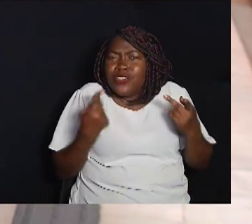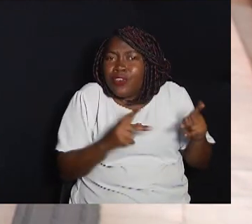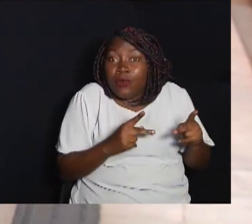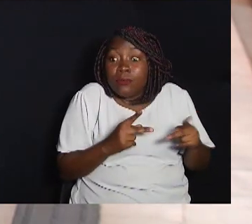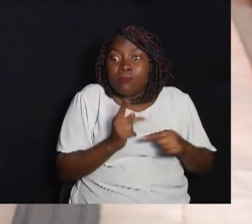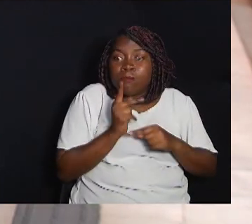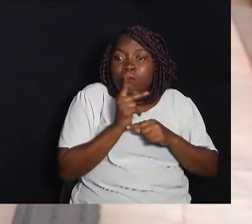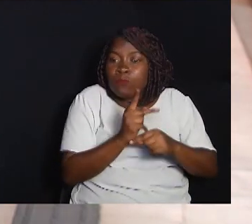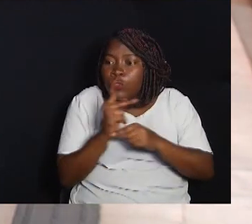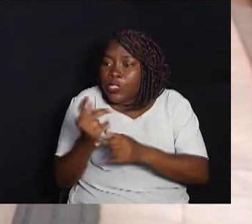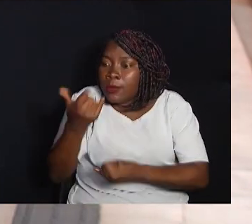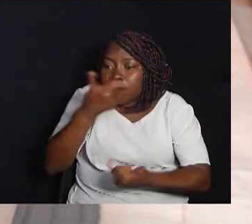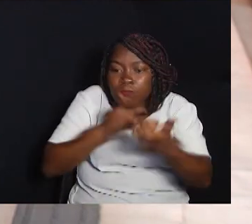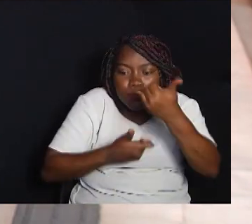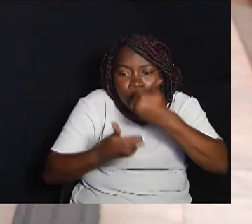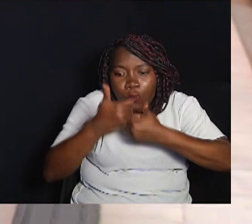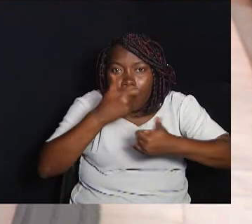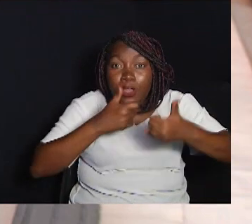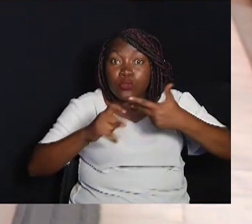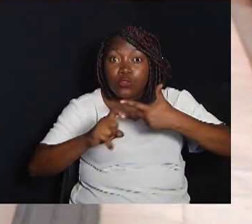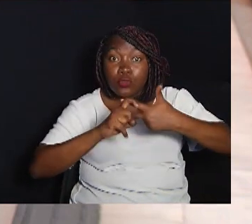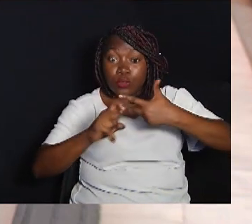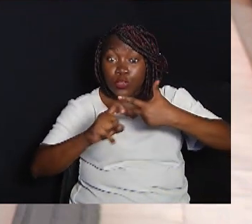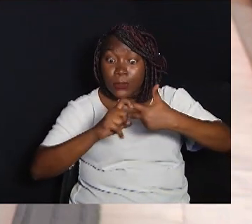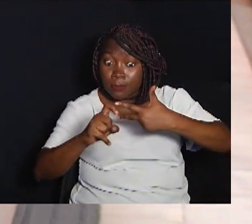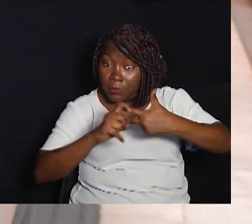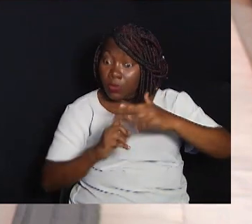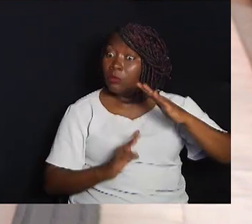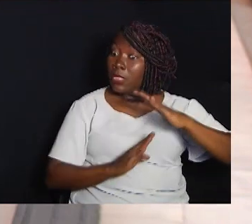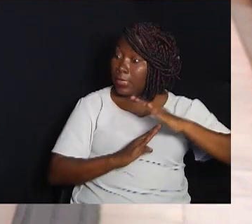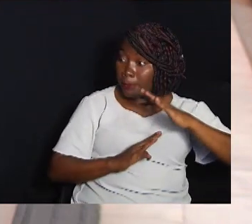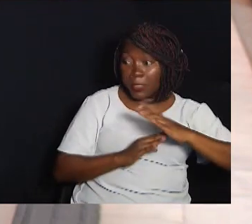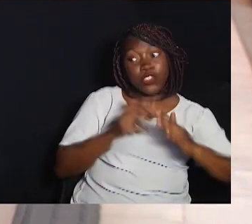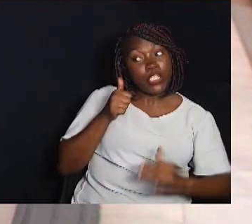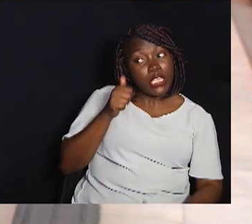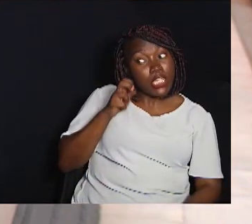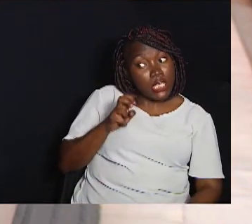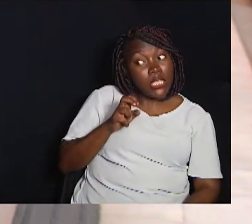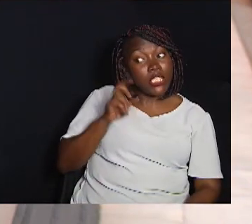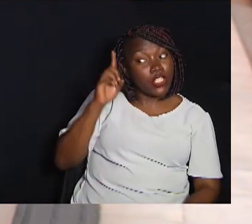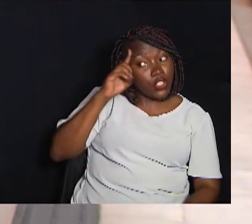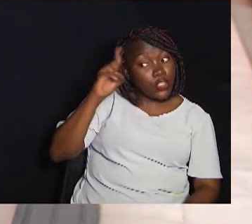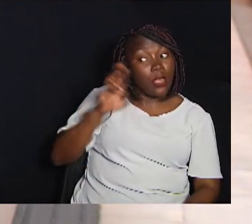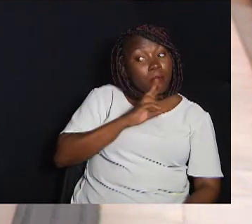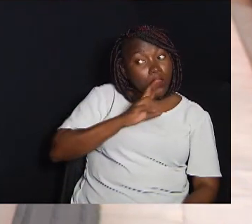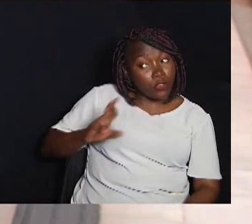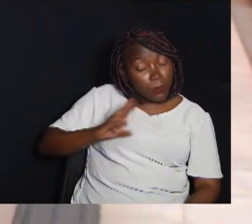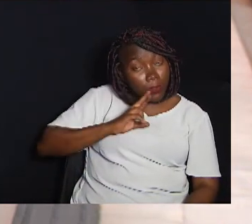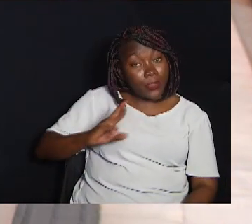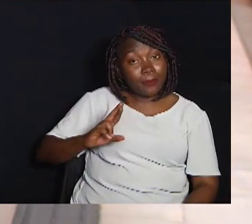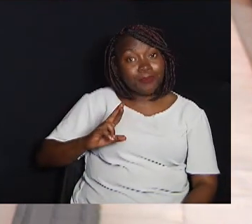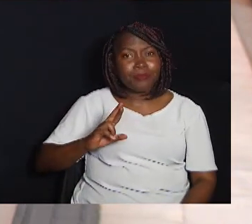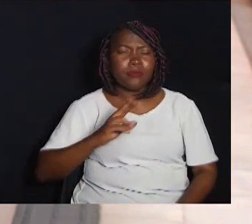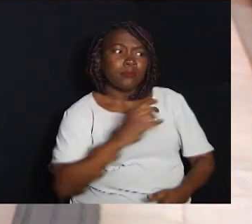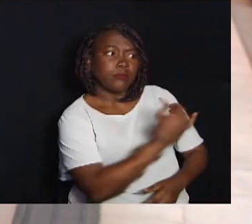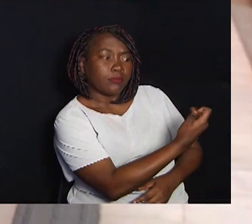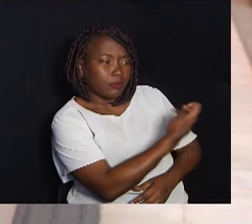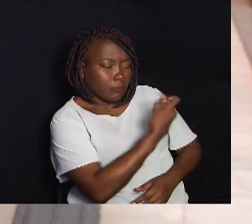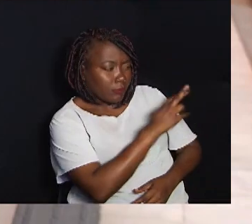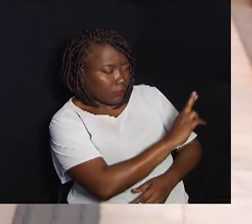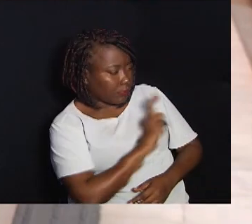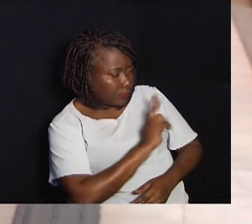ao Poder Executivo que tem até 15 dias para respondê-lo Em posse das informações, os legisladores podem